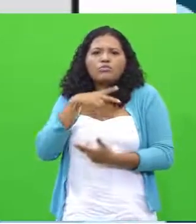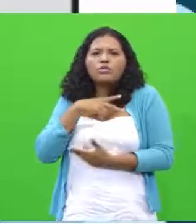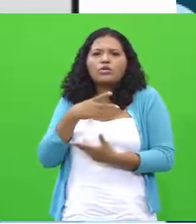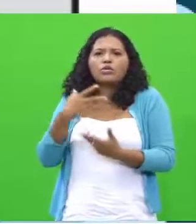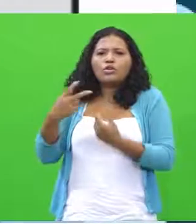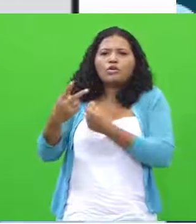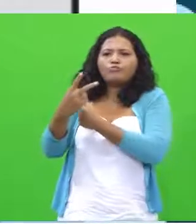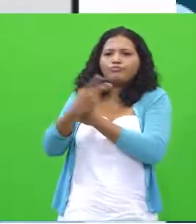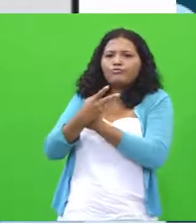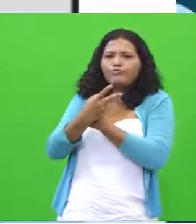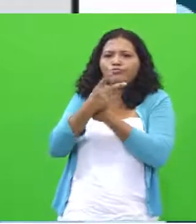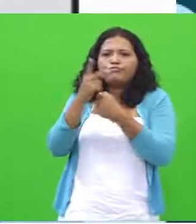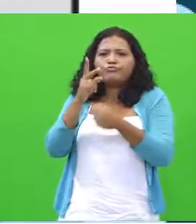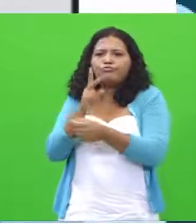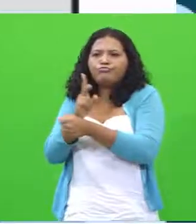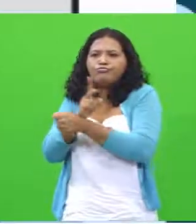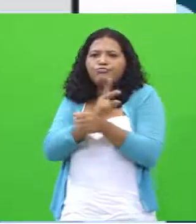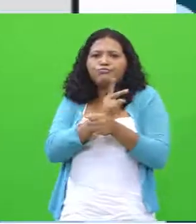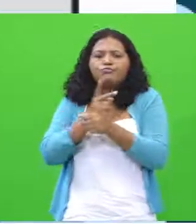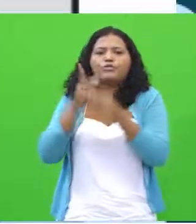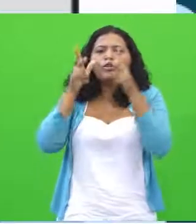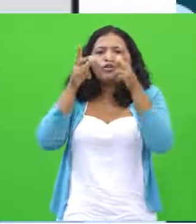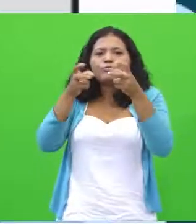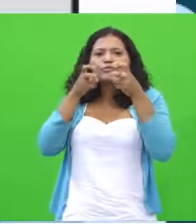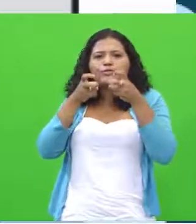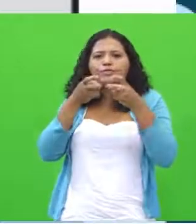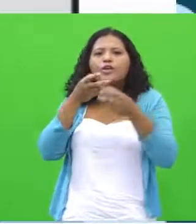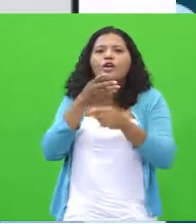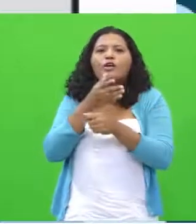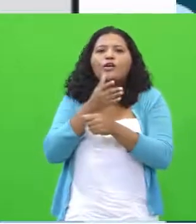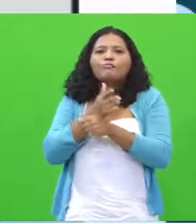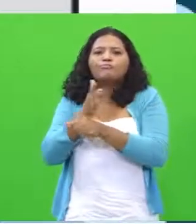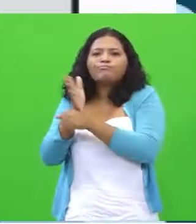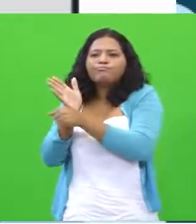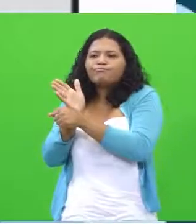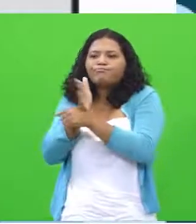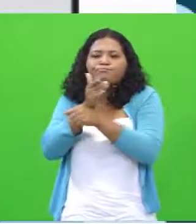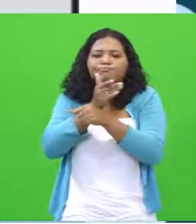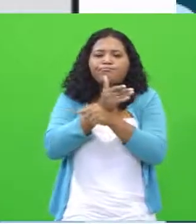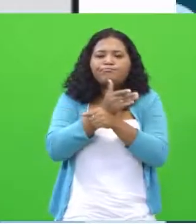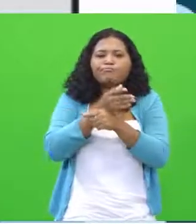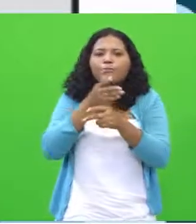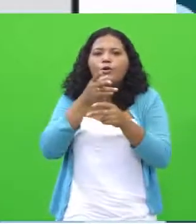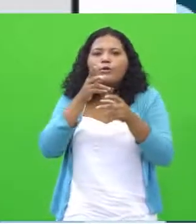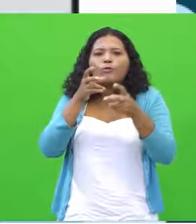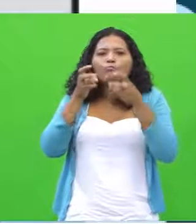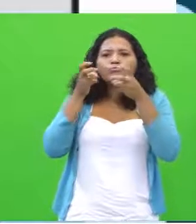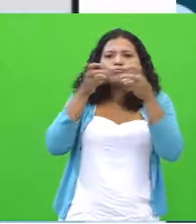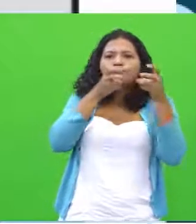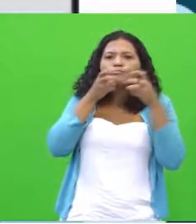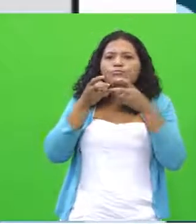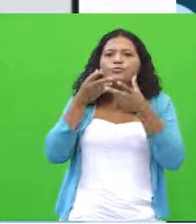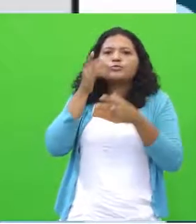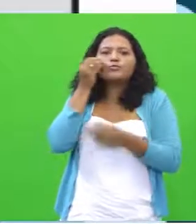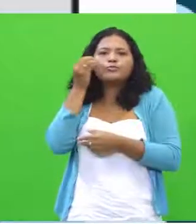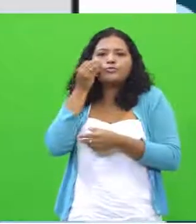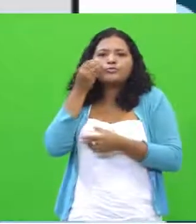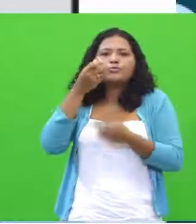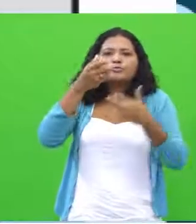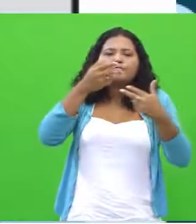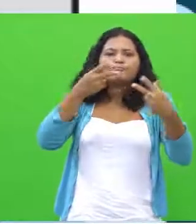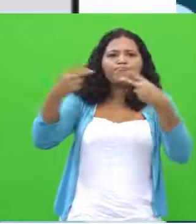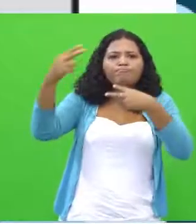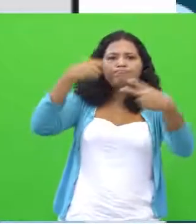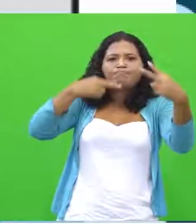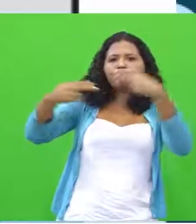rastreado, identificado, é observado de quaisquer ângulos. Um observa o outro, que é observado por outrem. E